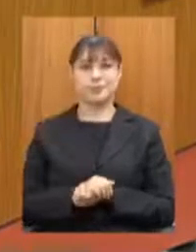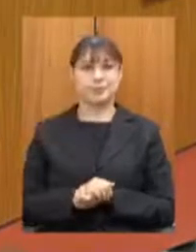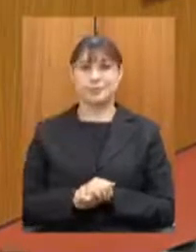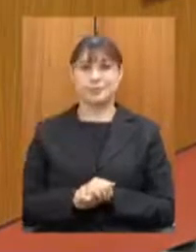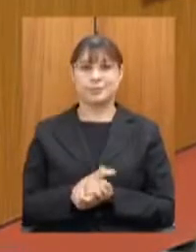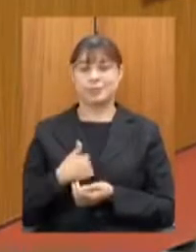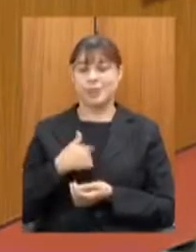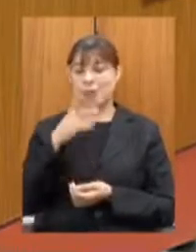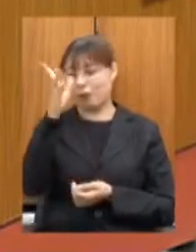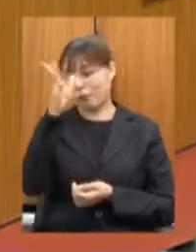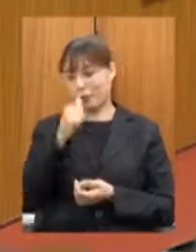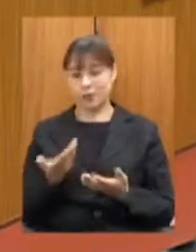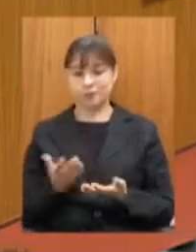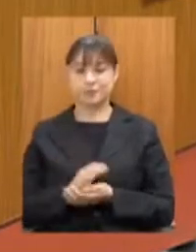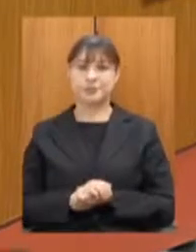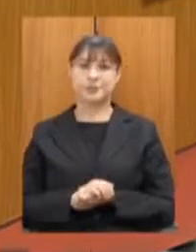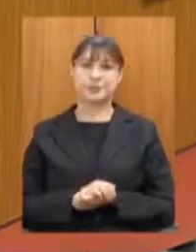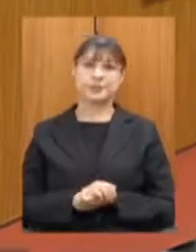palavra o líder André Quintão